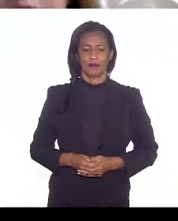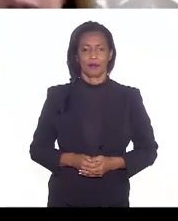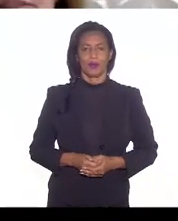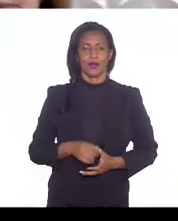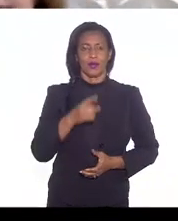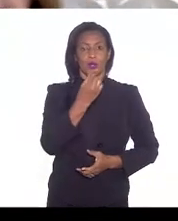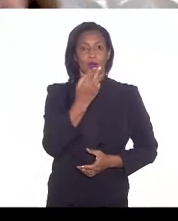Heralda, por favor.